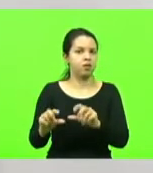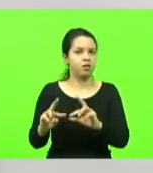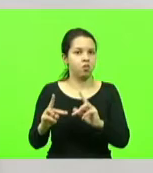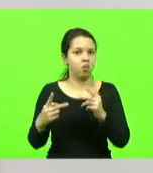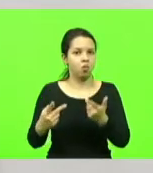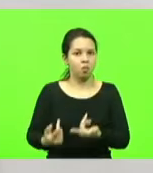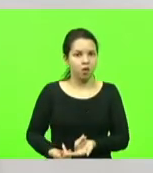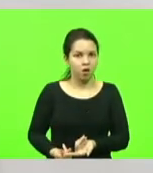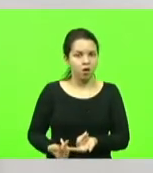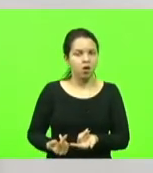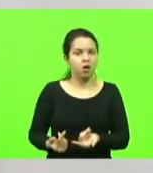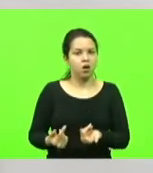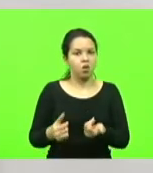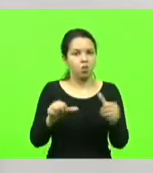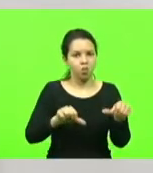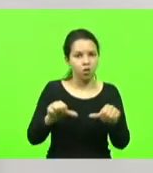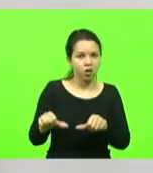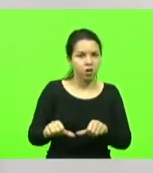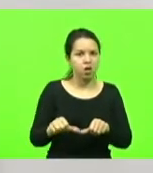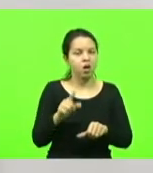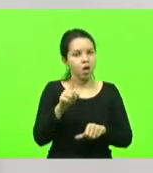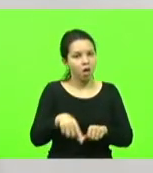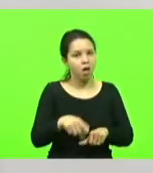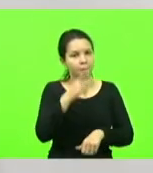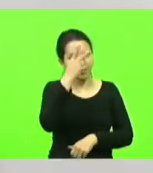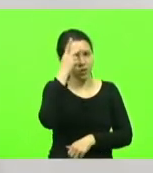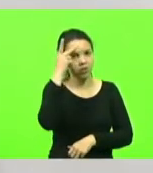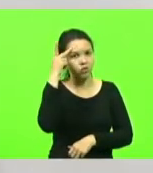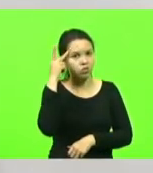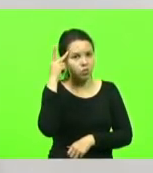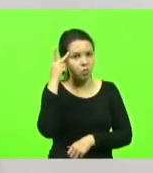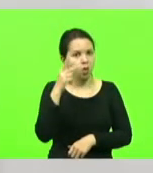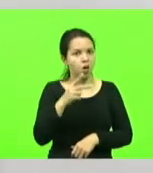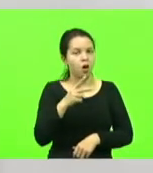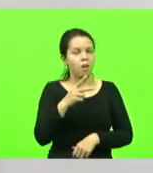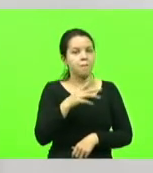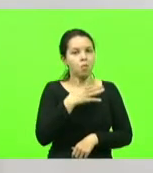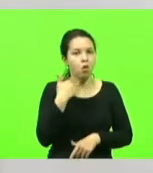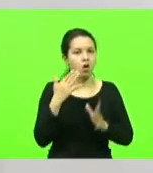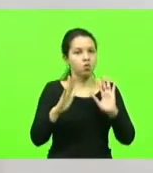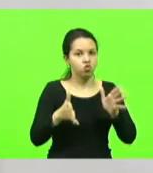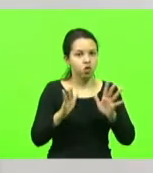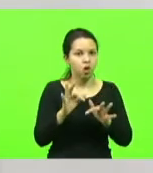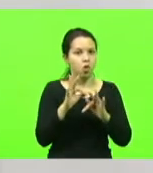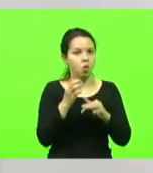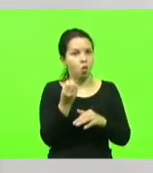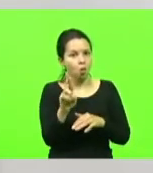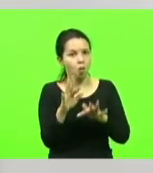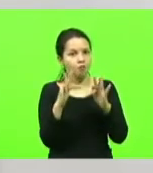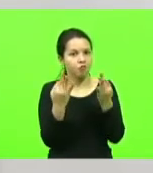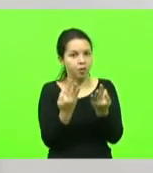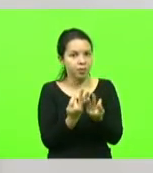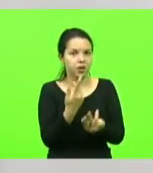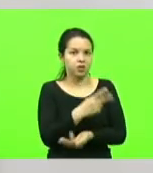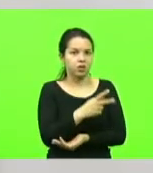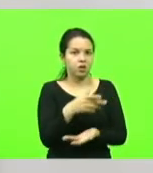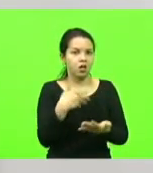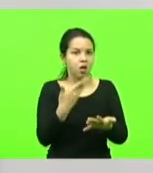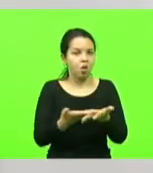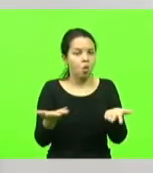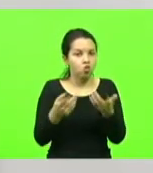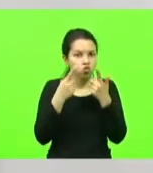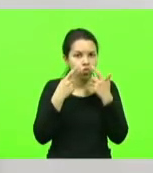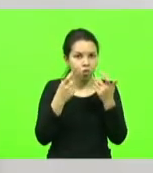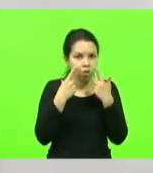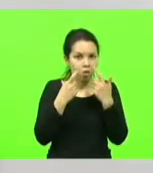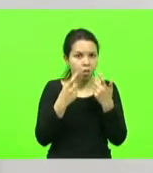está a vítima a sete palmos de terra ou seus familiares que até hoje choram por seus familiares,